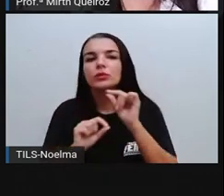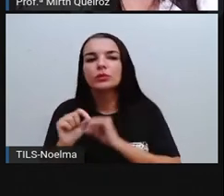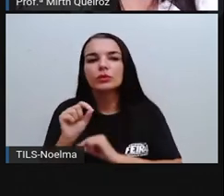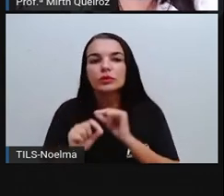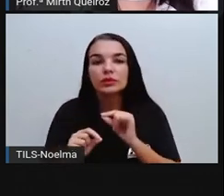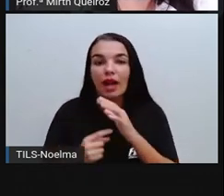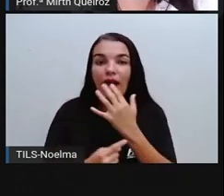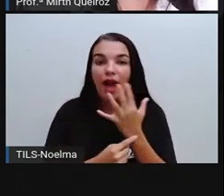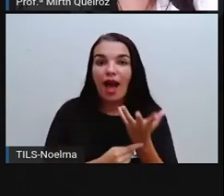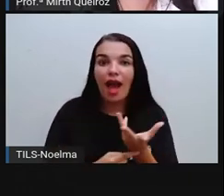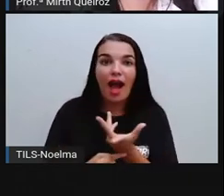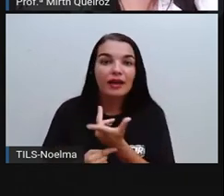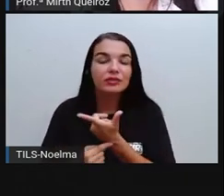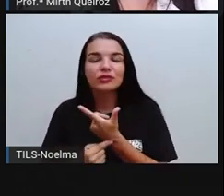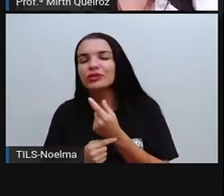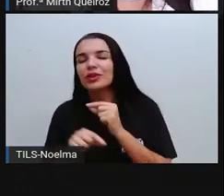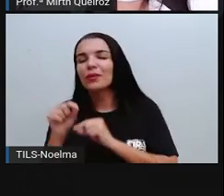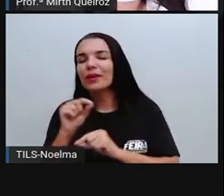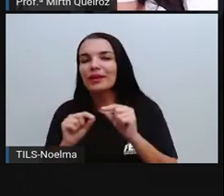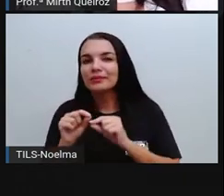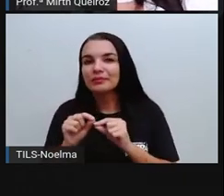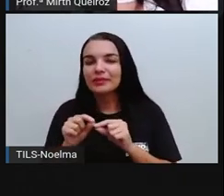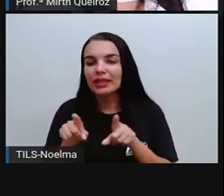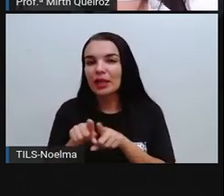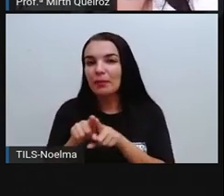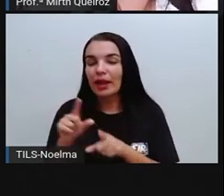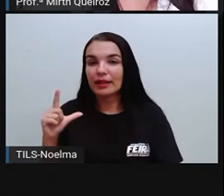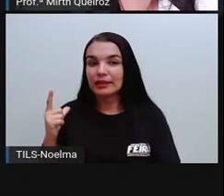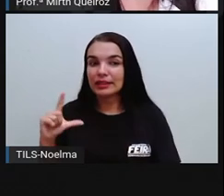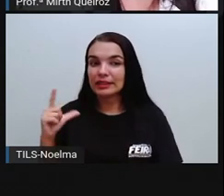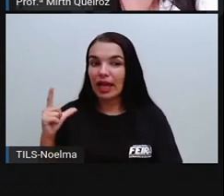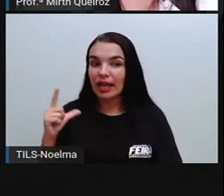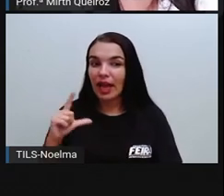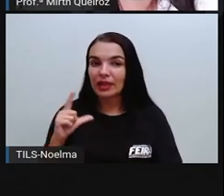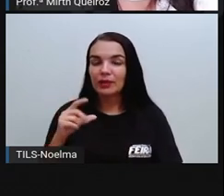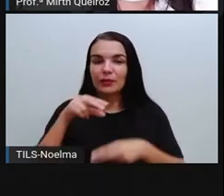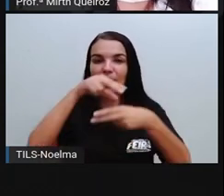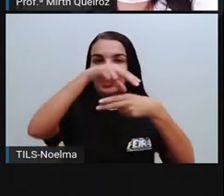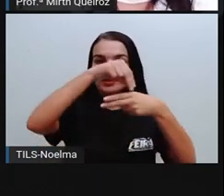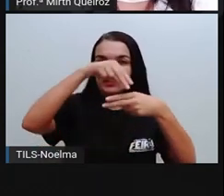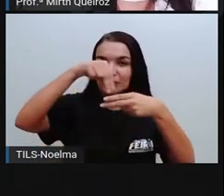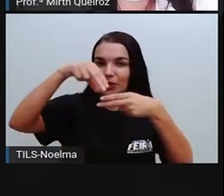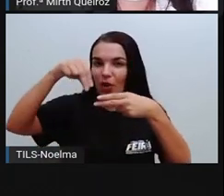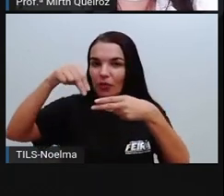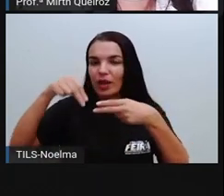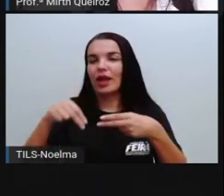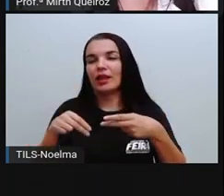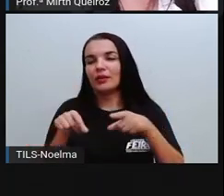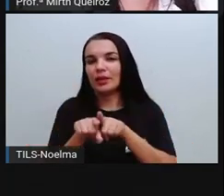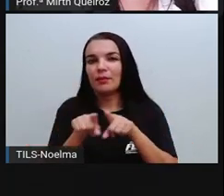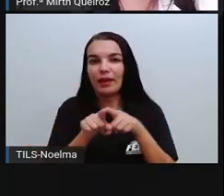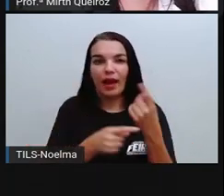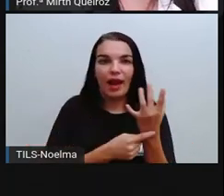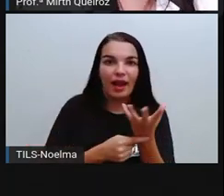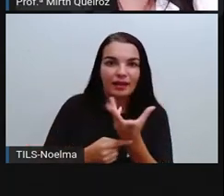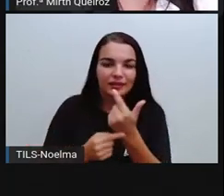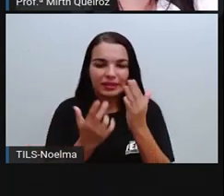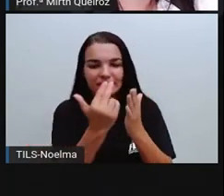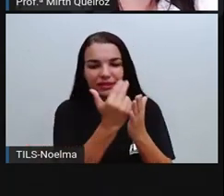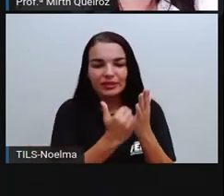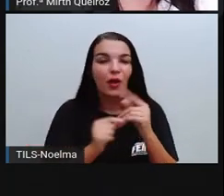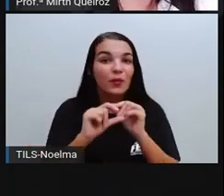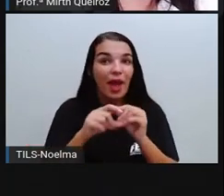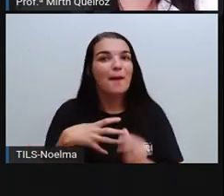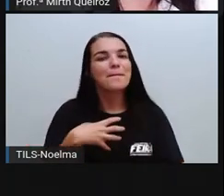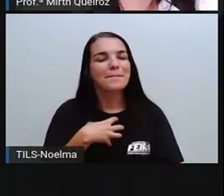de arte e o tipo de literatura, que é a literatura de cordel e a arte xilogravura, foram os